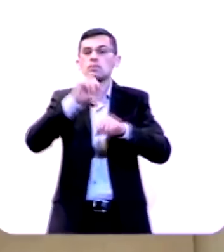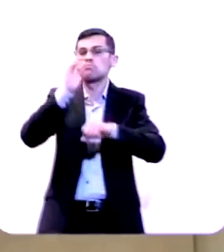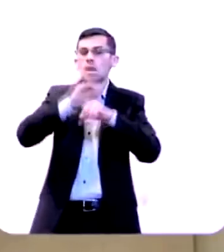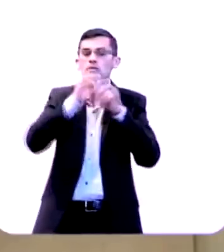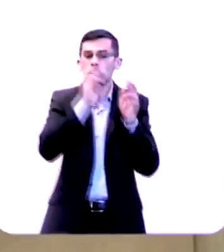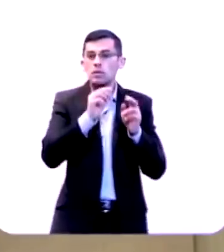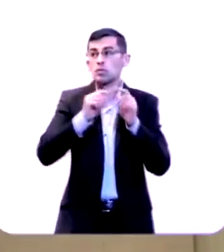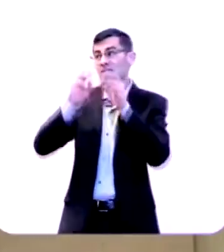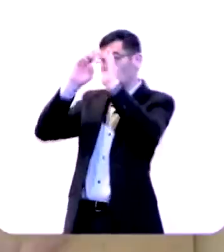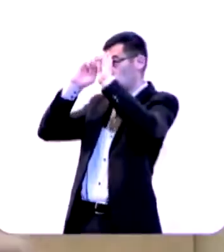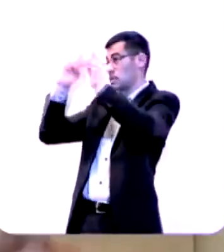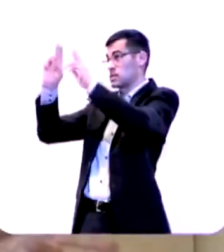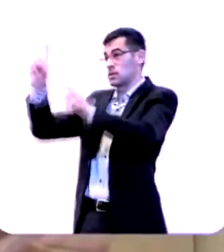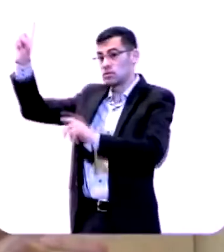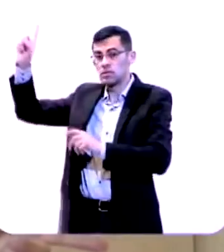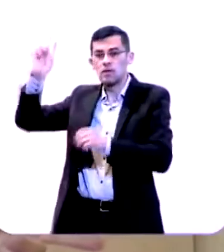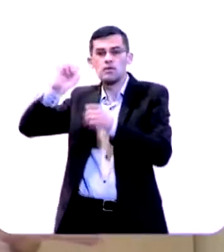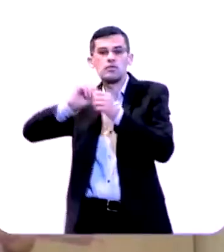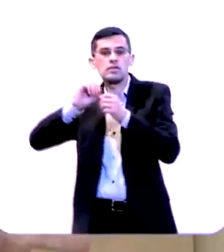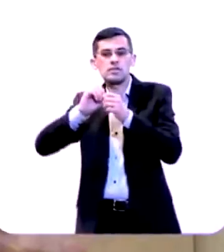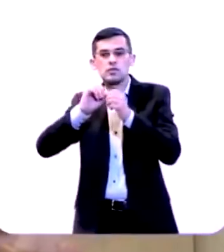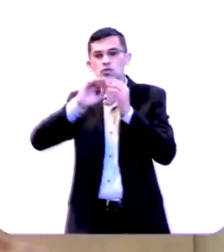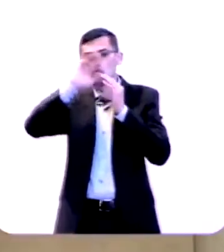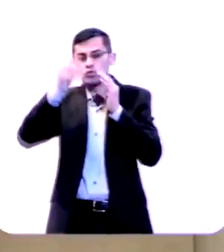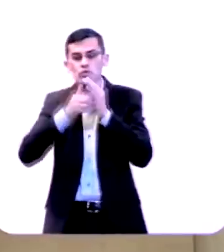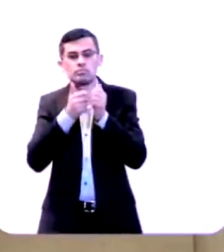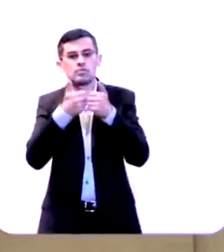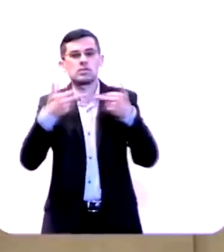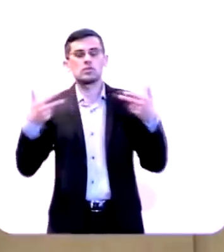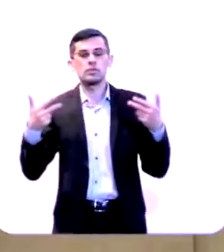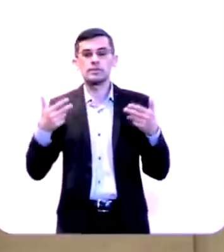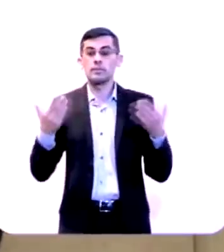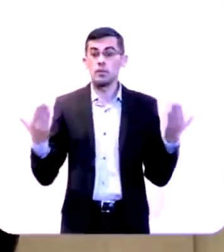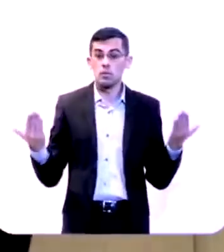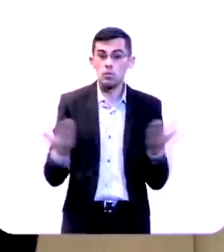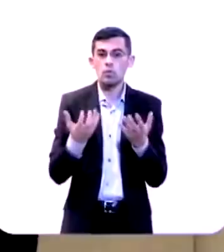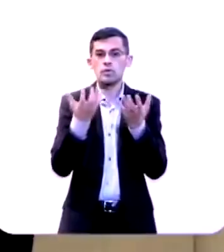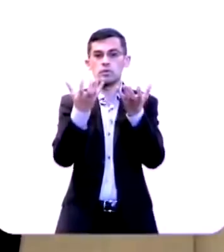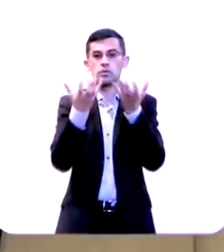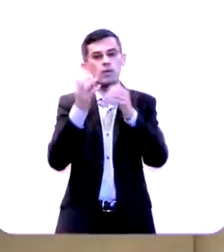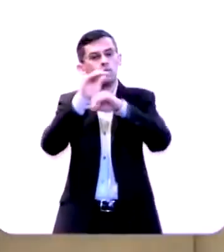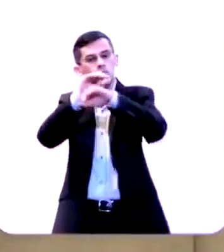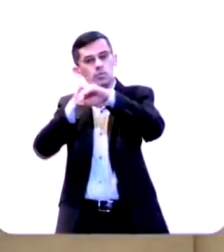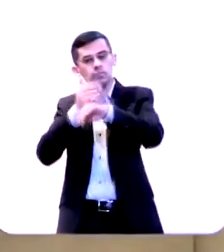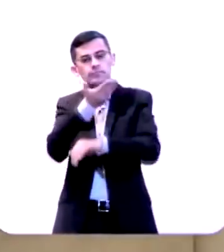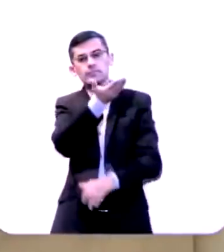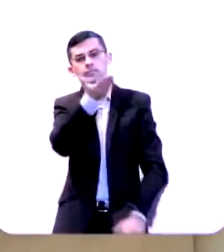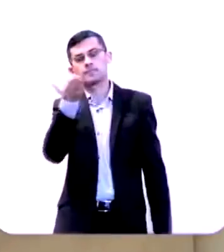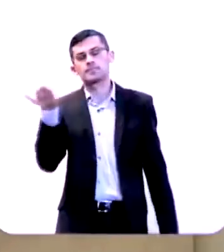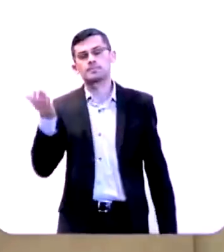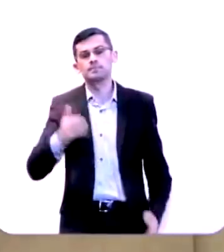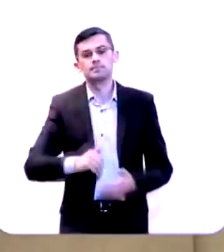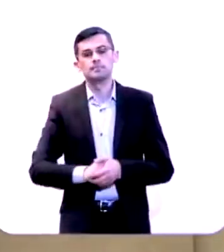é poderoso para criar todas as coisas então hoje eu queria fazer um convite a você